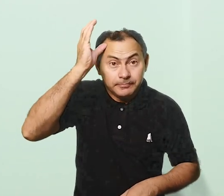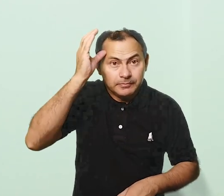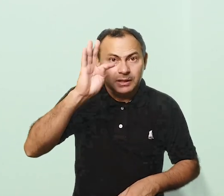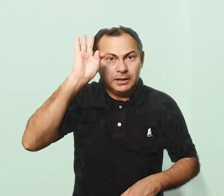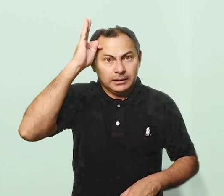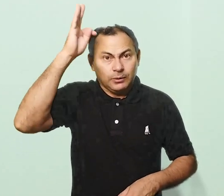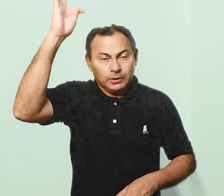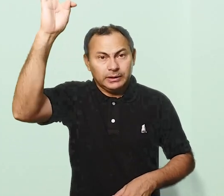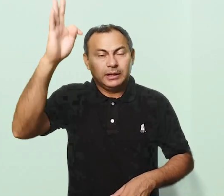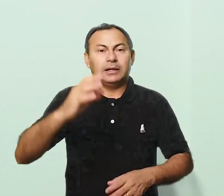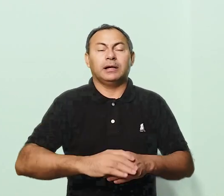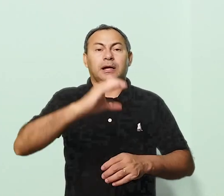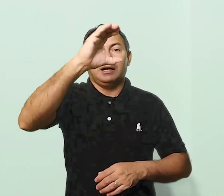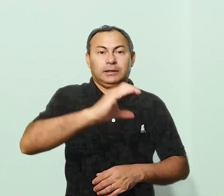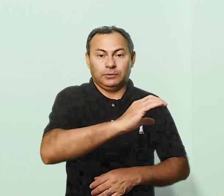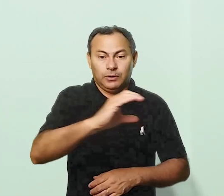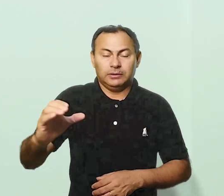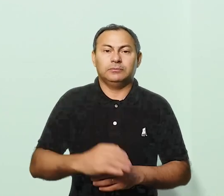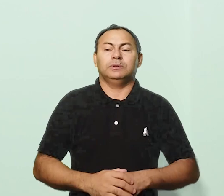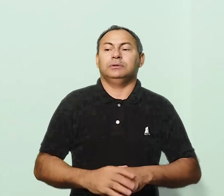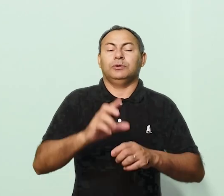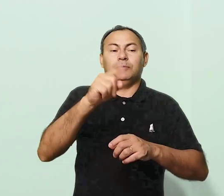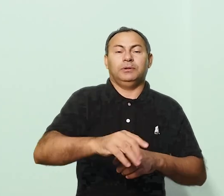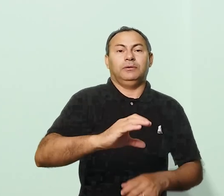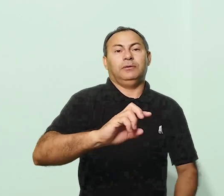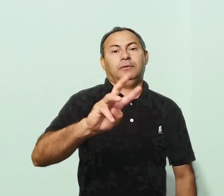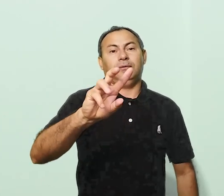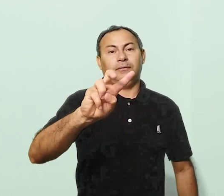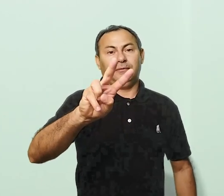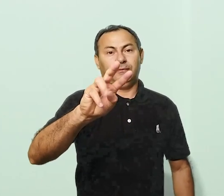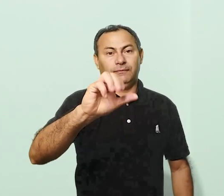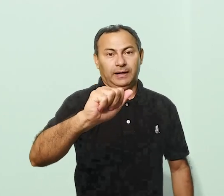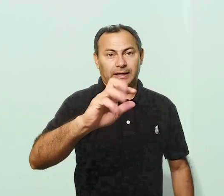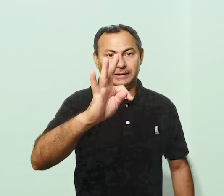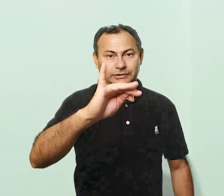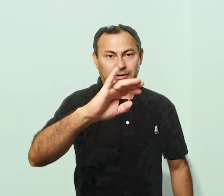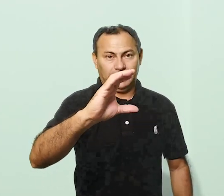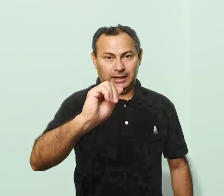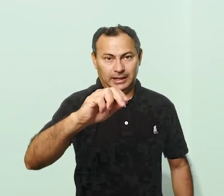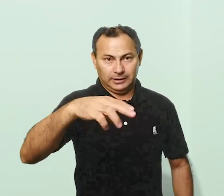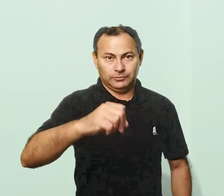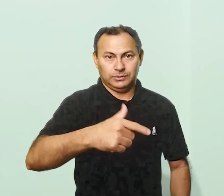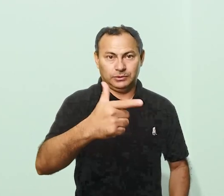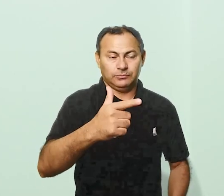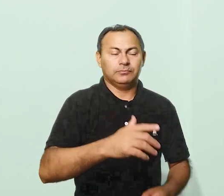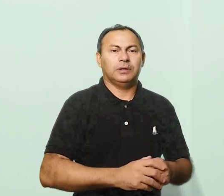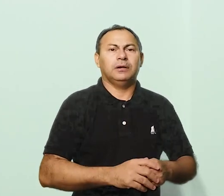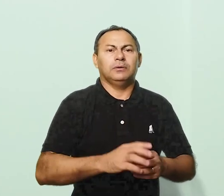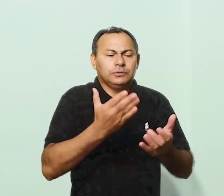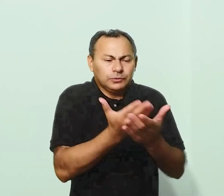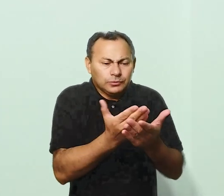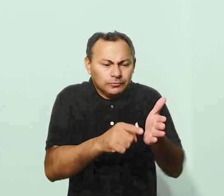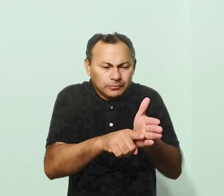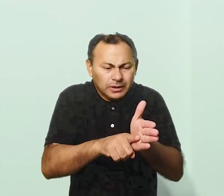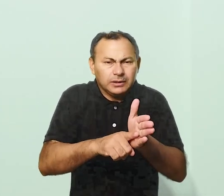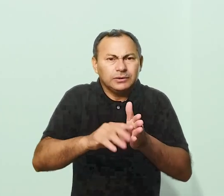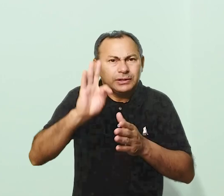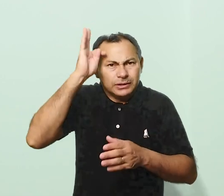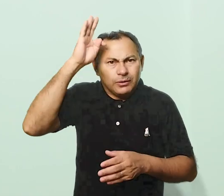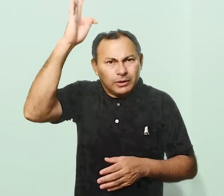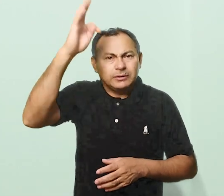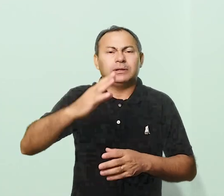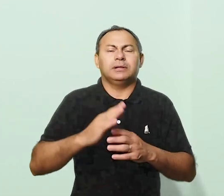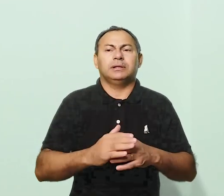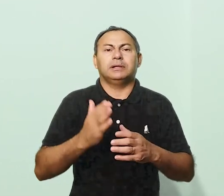teologia católica acerca do Vaticano II. Estudiosos de afiliações teológicas muito diferentes